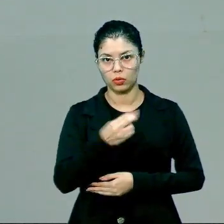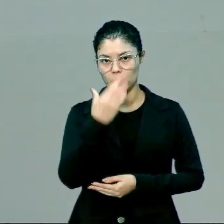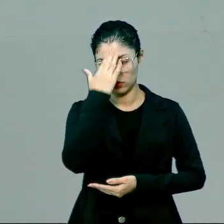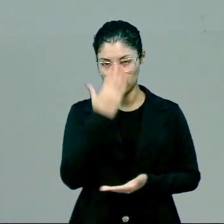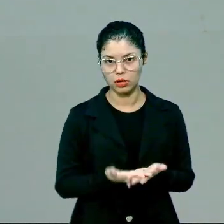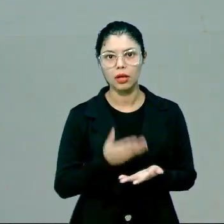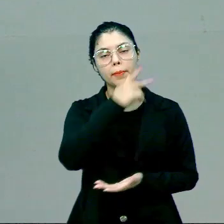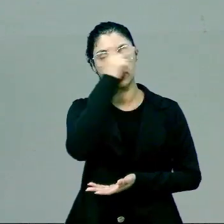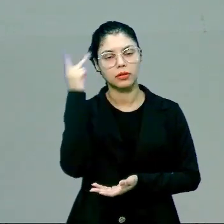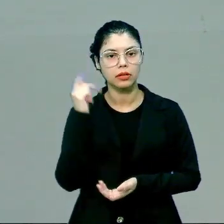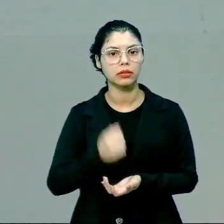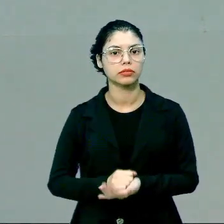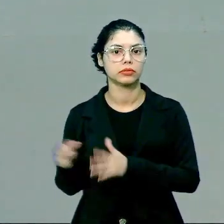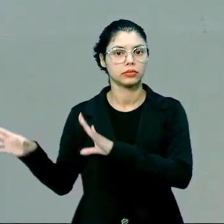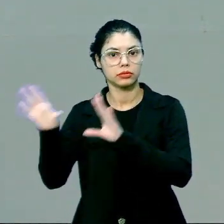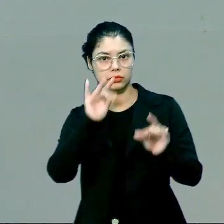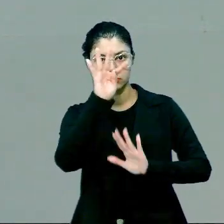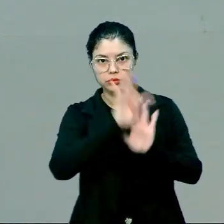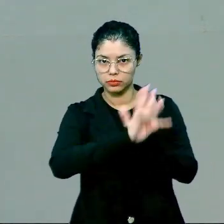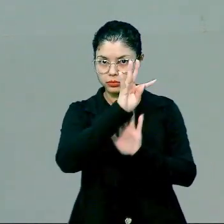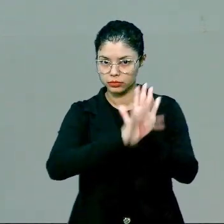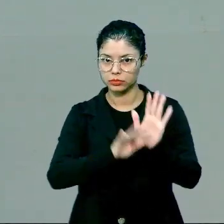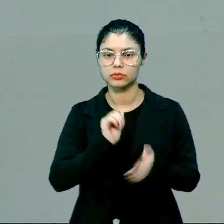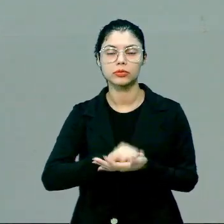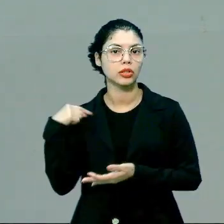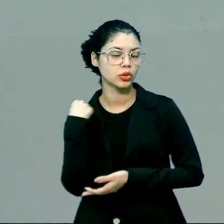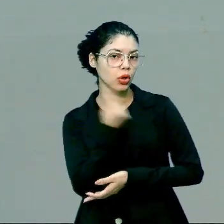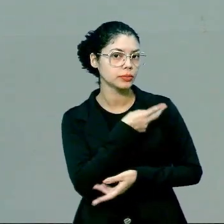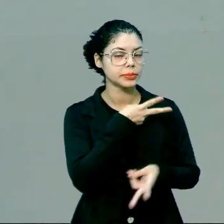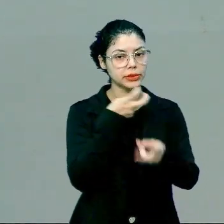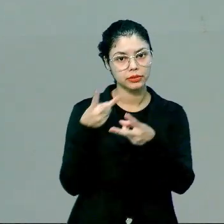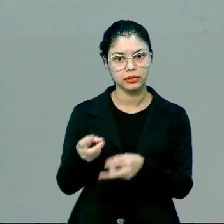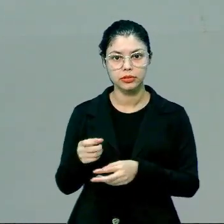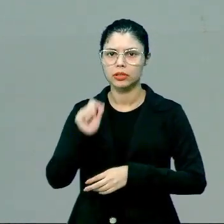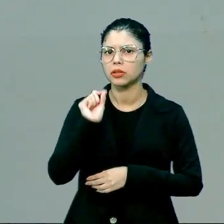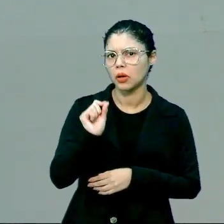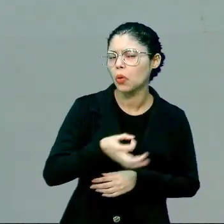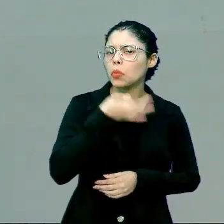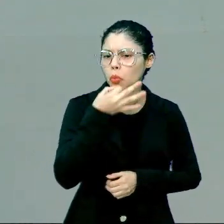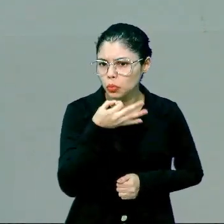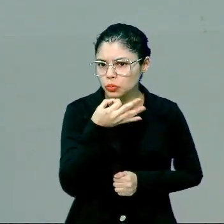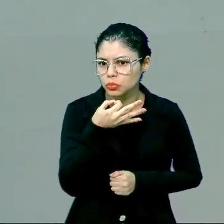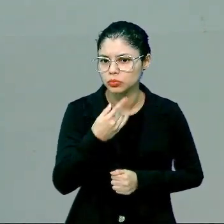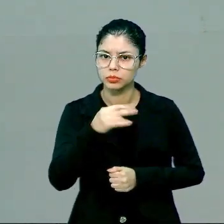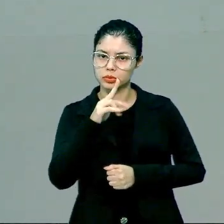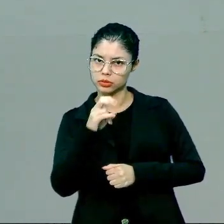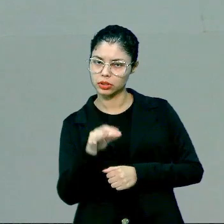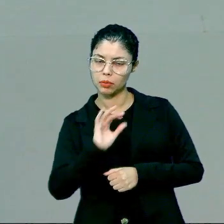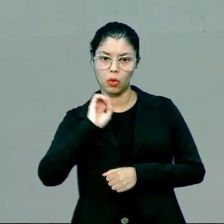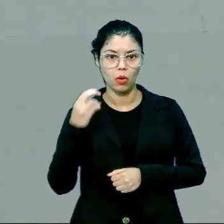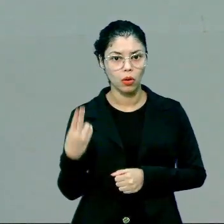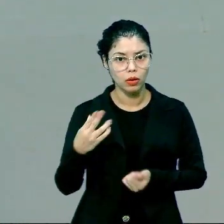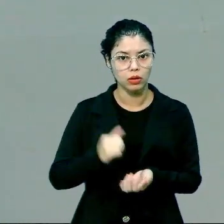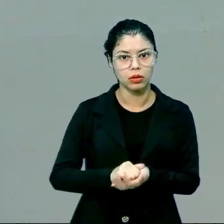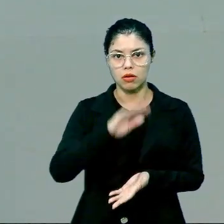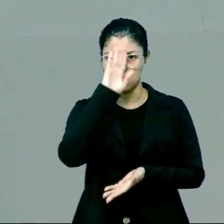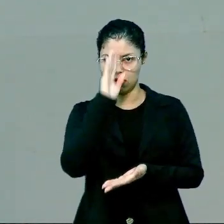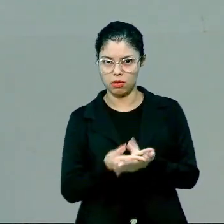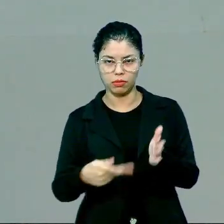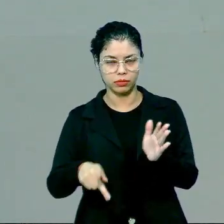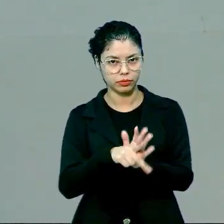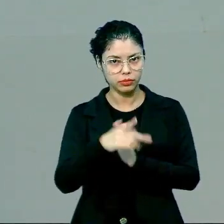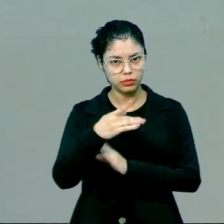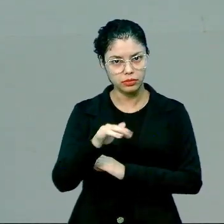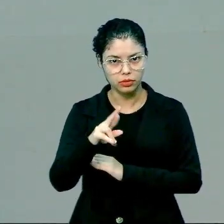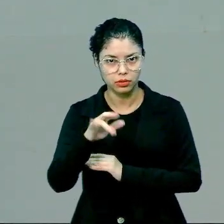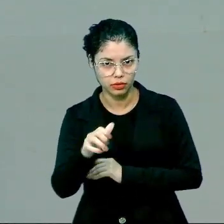crença pessoal. E aí, eu trouxe um texto para nós observarmos. Será que é um argumento de princípio ou será que é um argumento de crença pessoal?